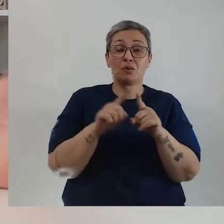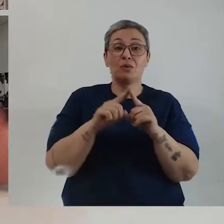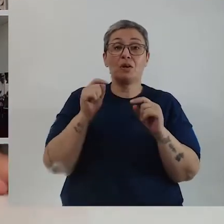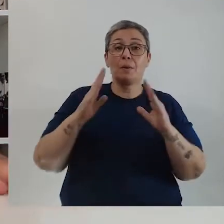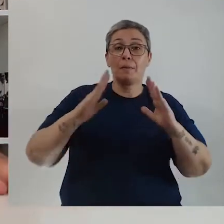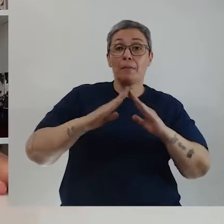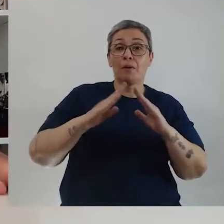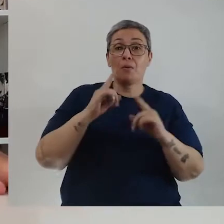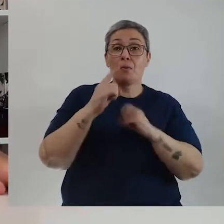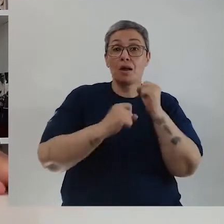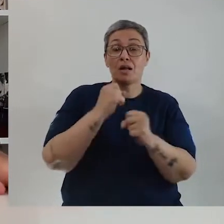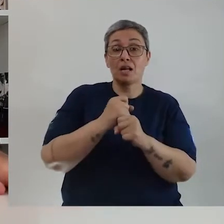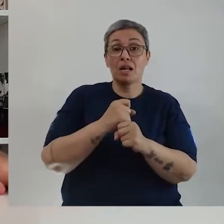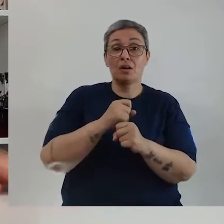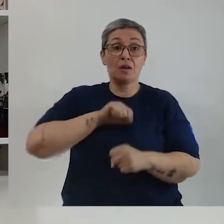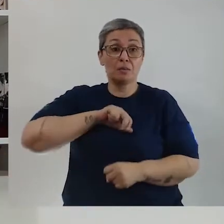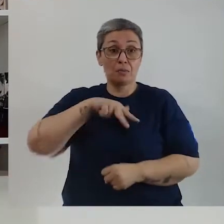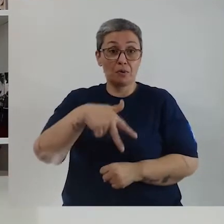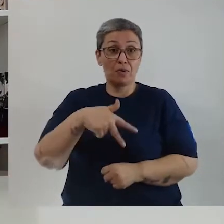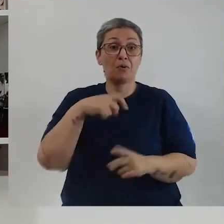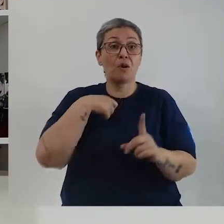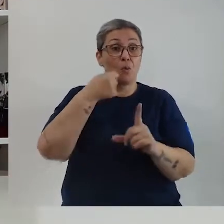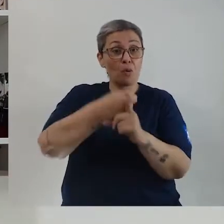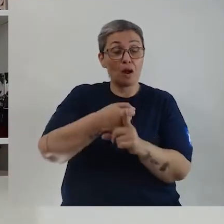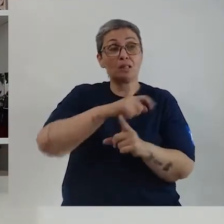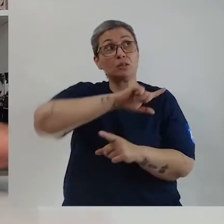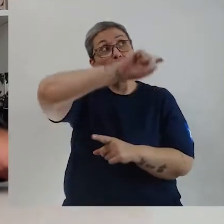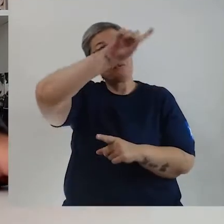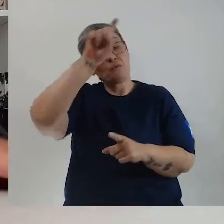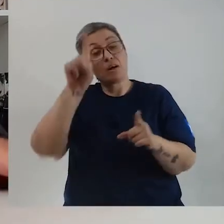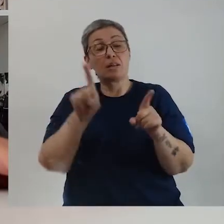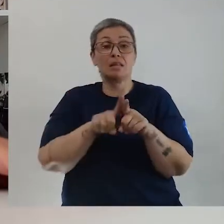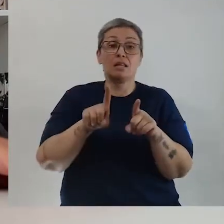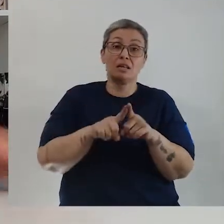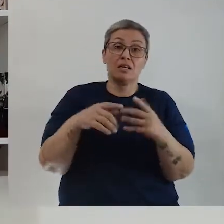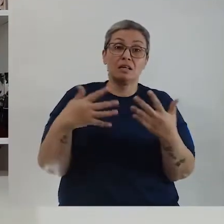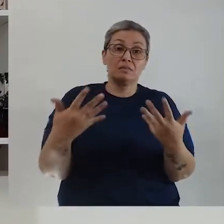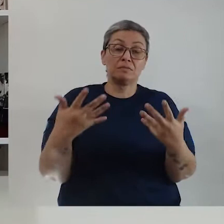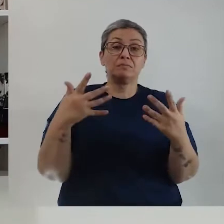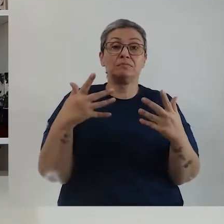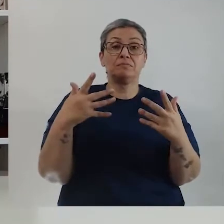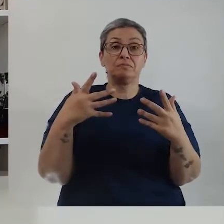também de ter morado um ano em Portugal e fazer intervenções, grafites em Portugal.